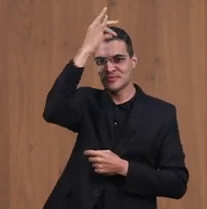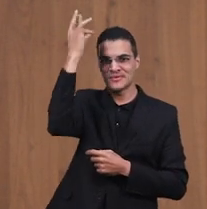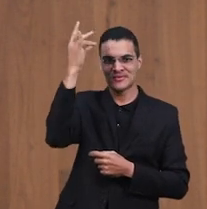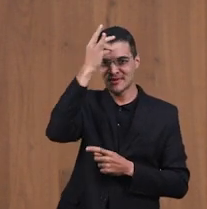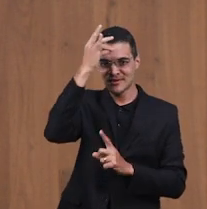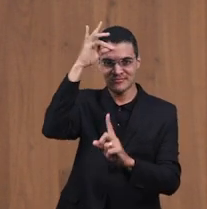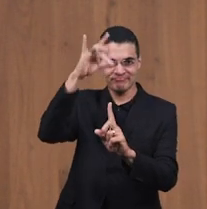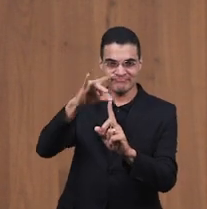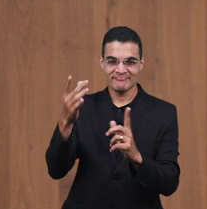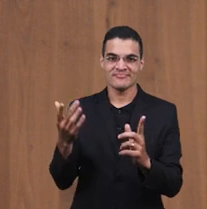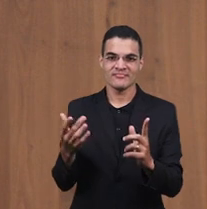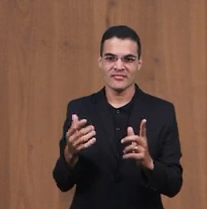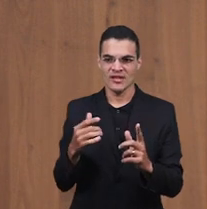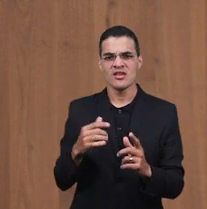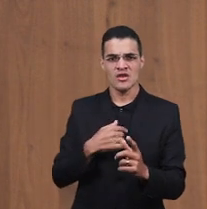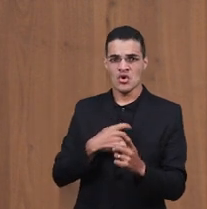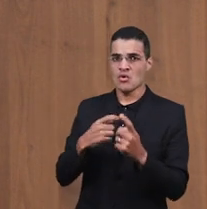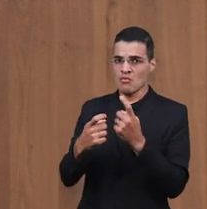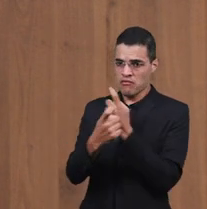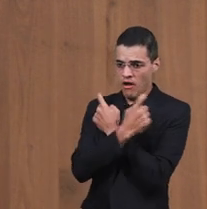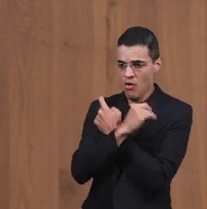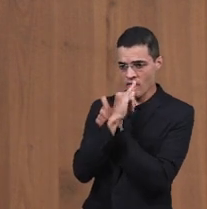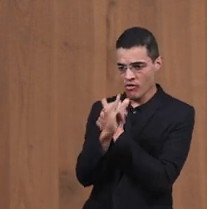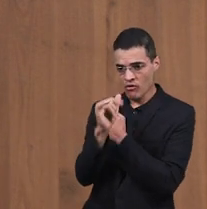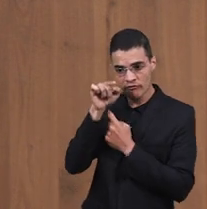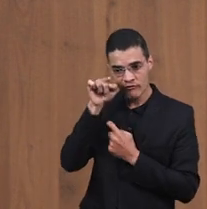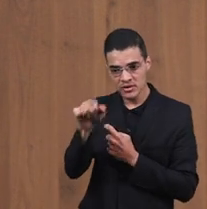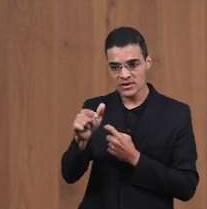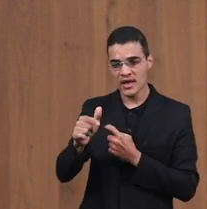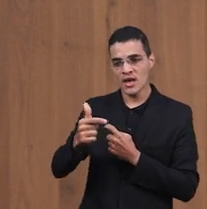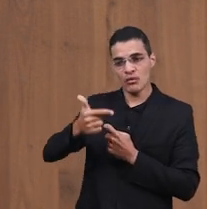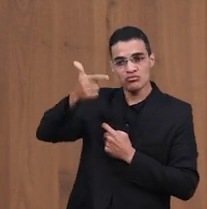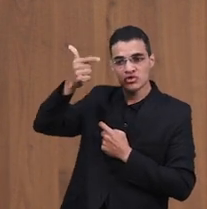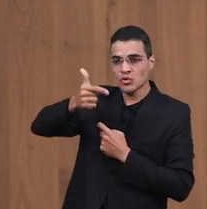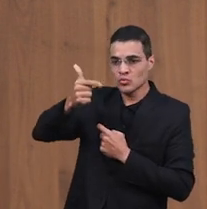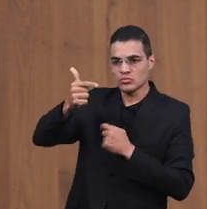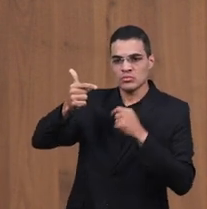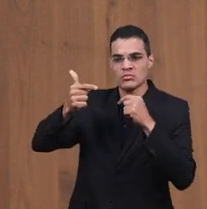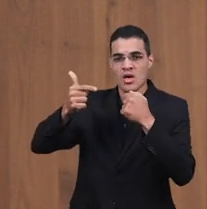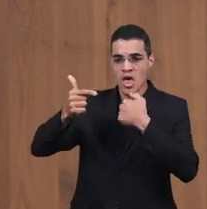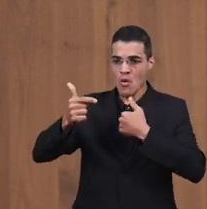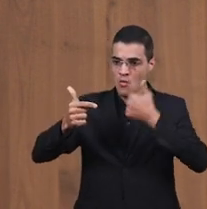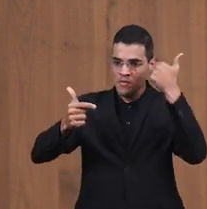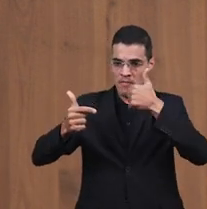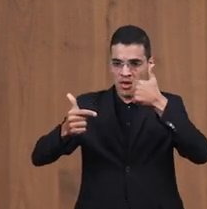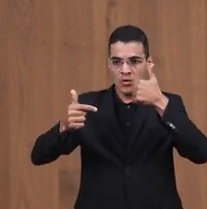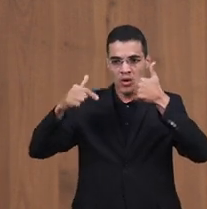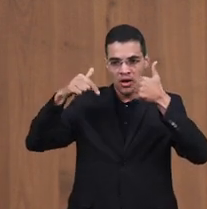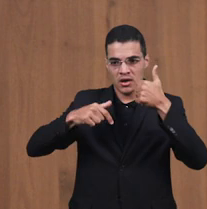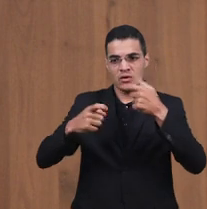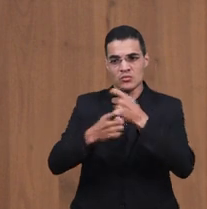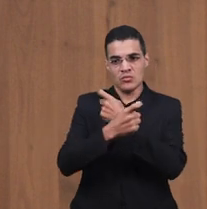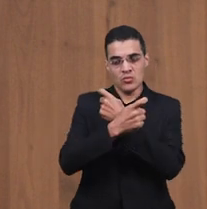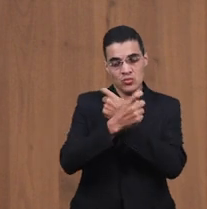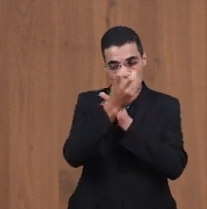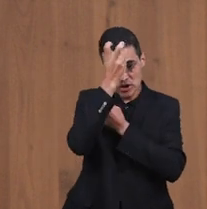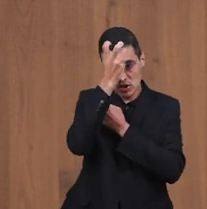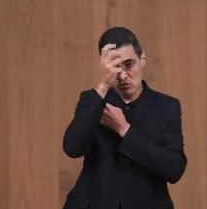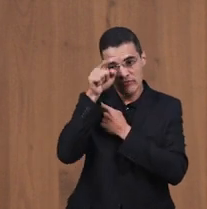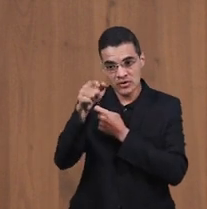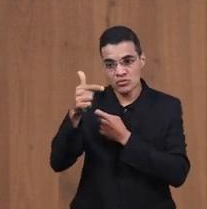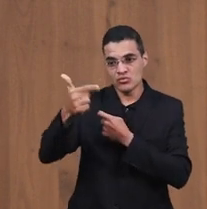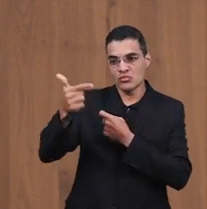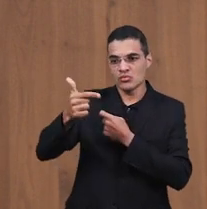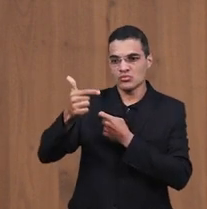ser o segundo homem Aqui no Egito Tudo vai estar Sobre o seu governo E foi uma